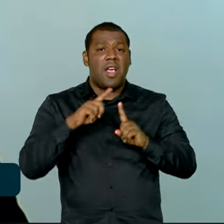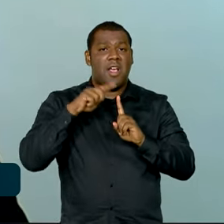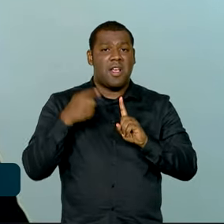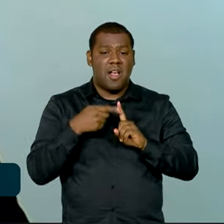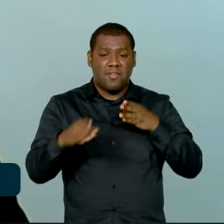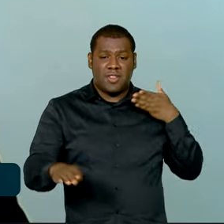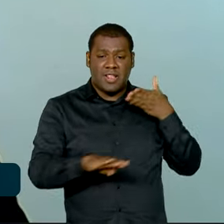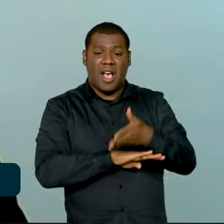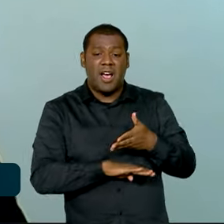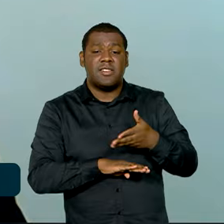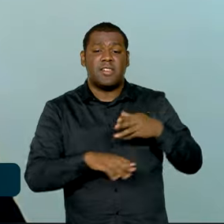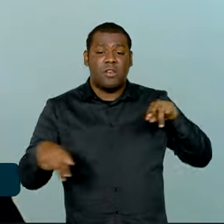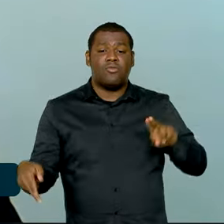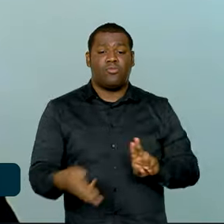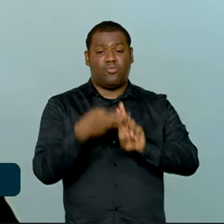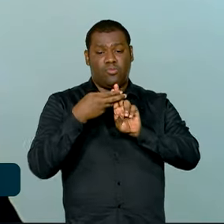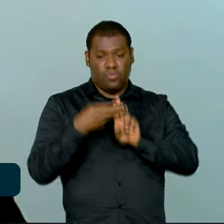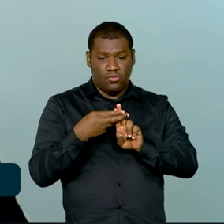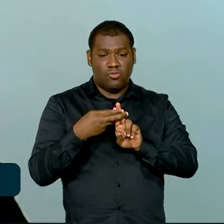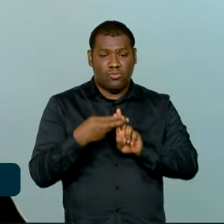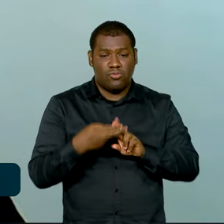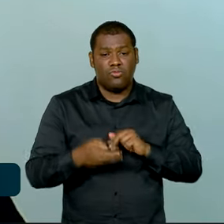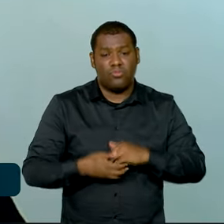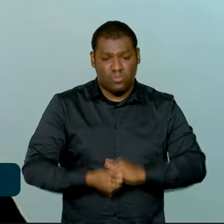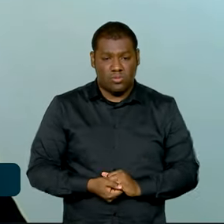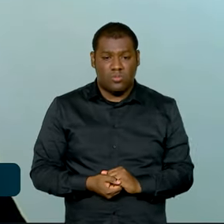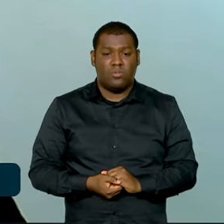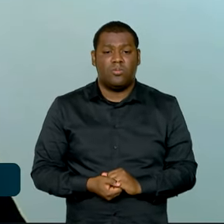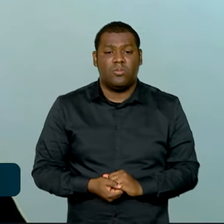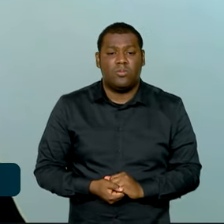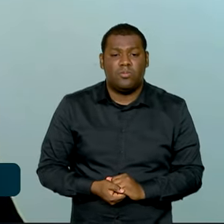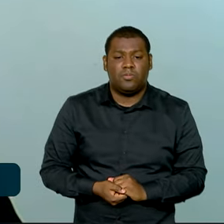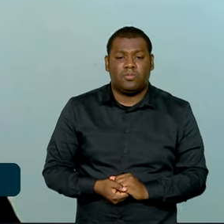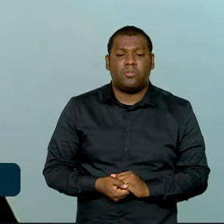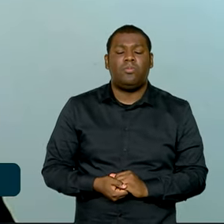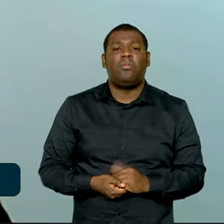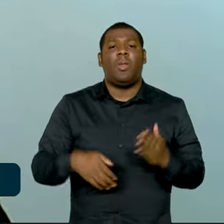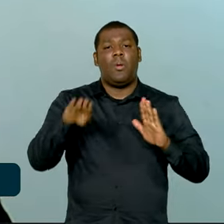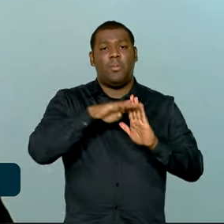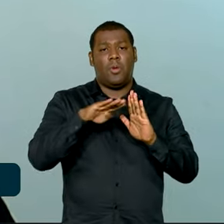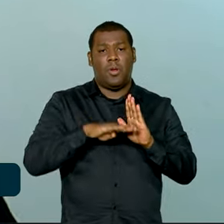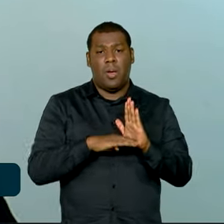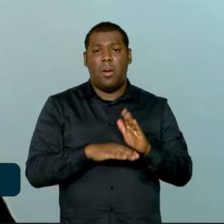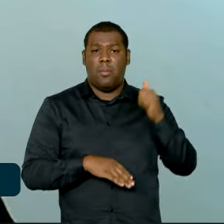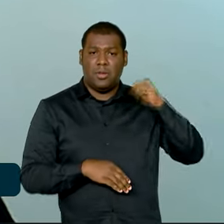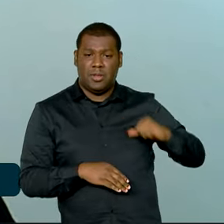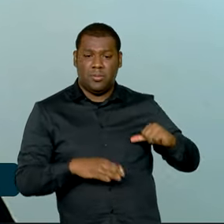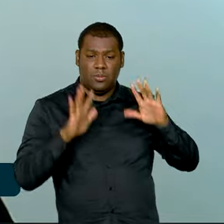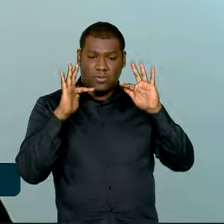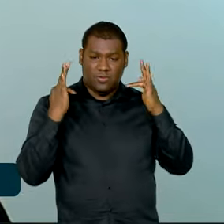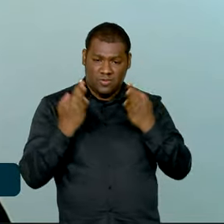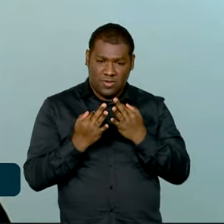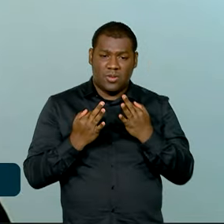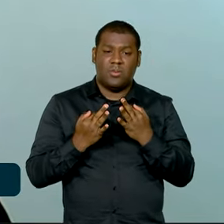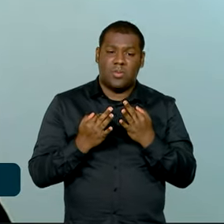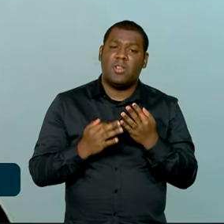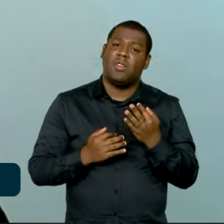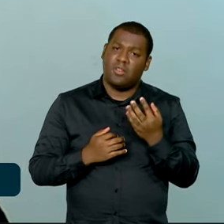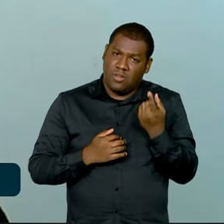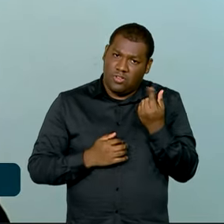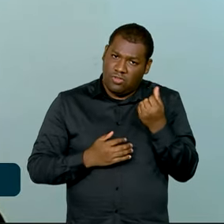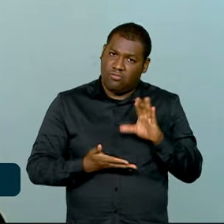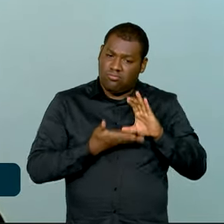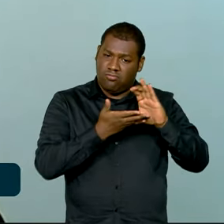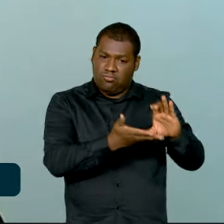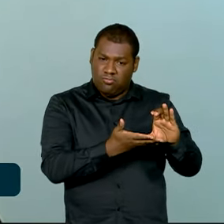a opção do Brasil. Então, além do Programa Bolsa Família fazer a transferência de renda, também